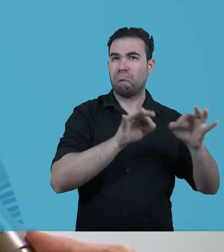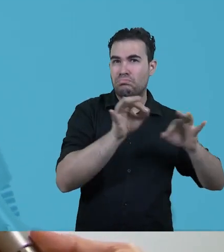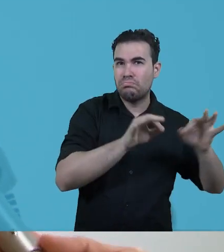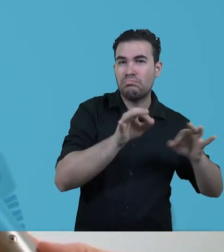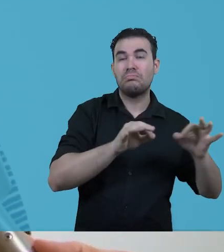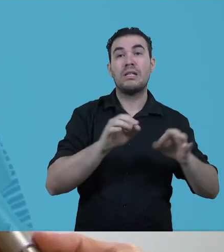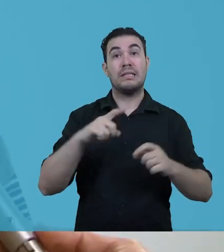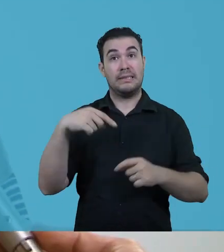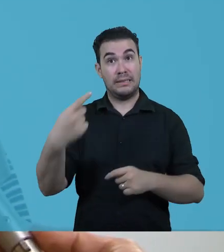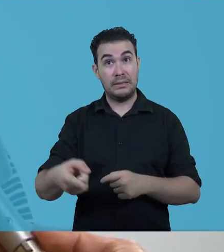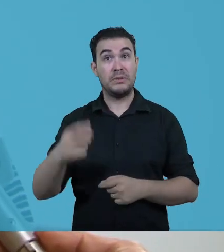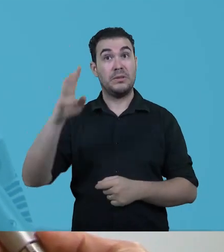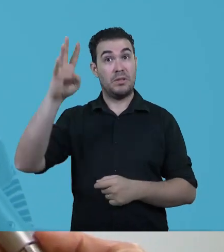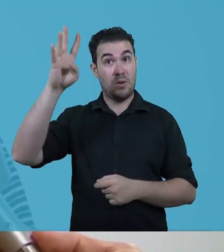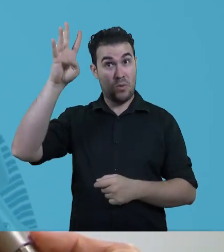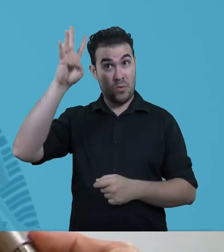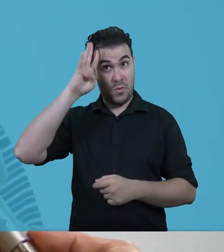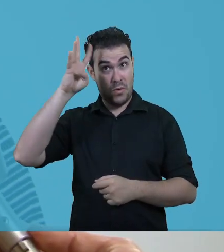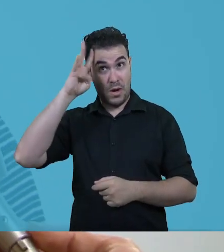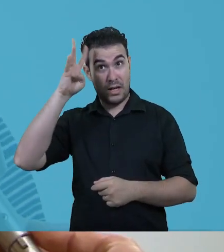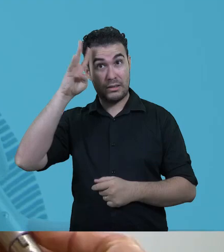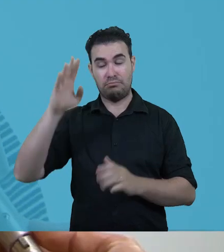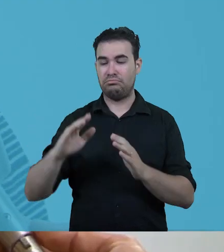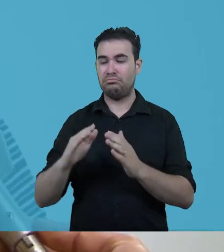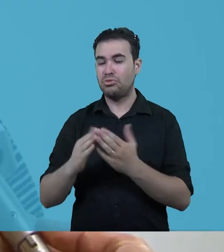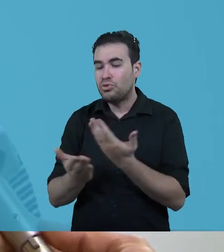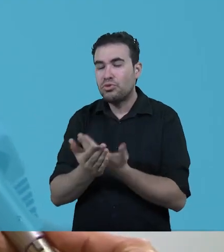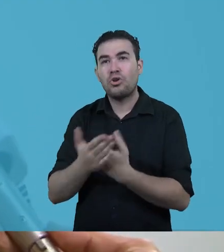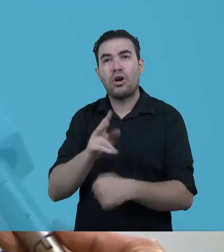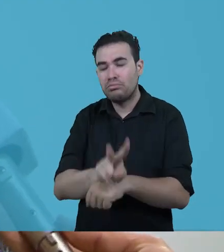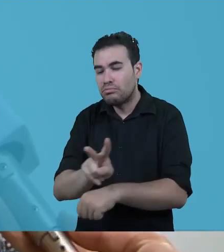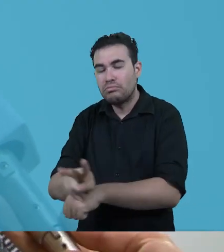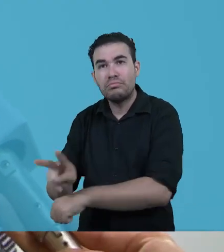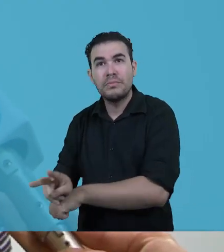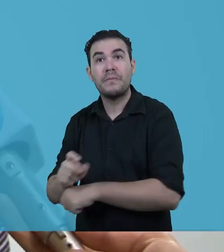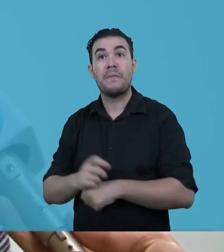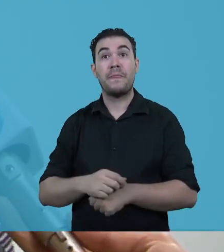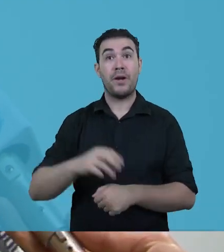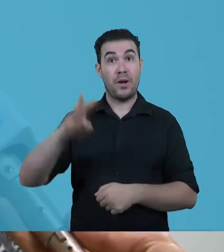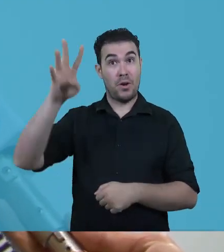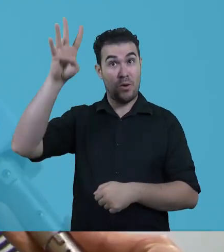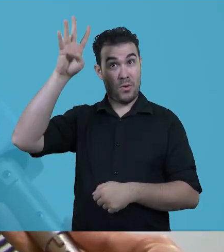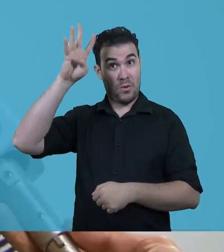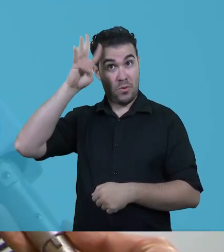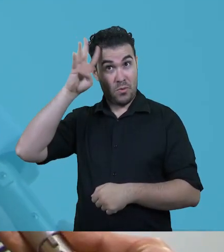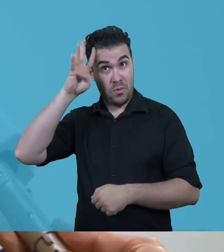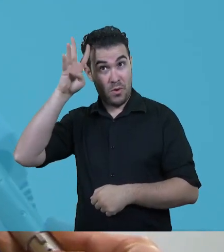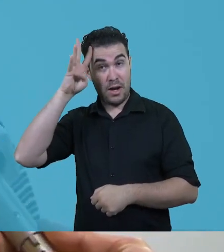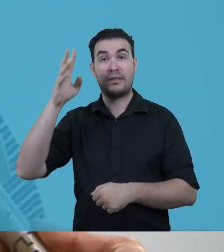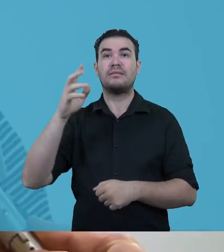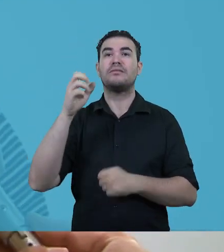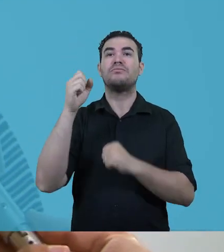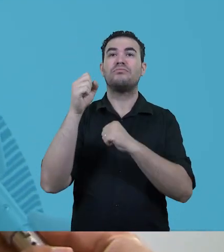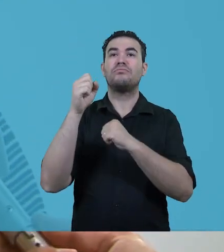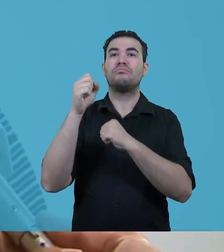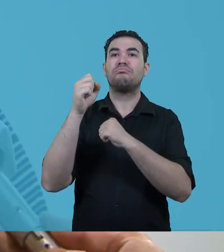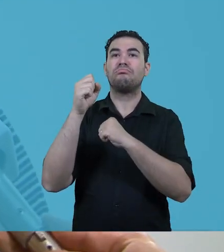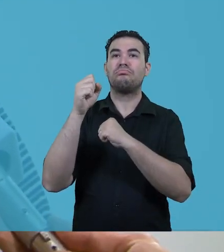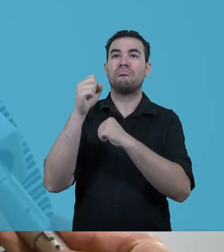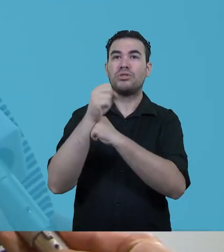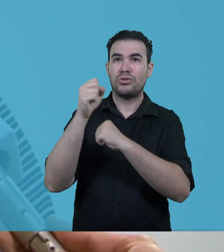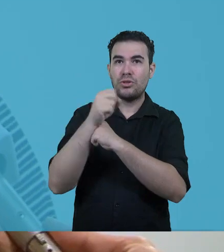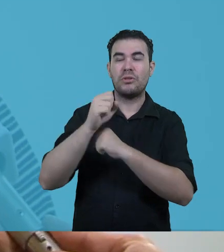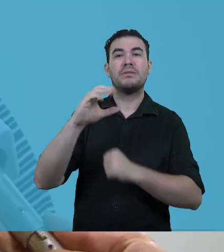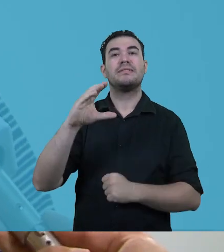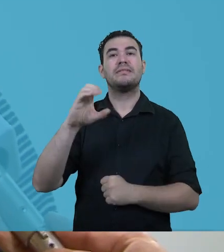Na quarta-feira vai ter uma ação em uma escola creche, que já vai ser uma ação assistencial Na quinta-feira na Beira-Mar, na